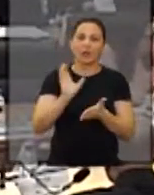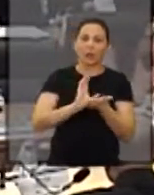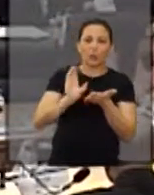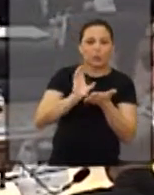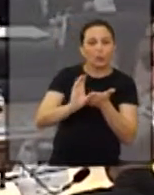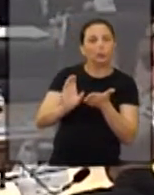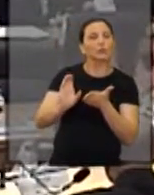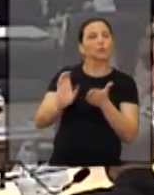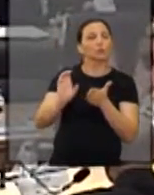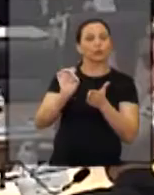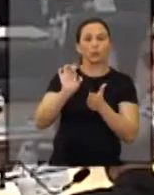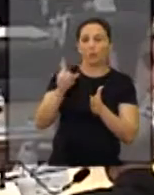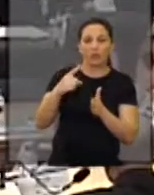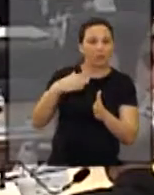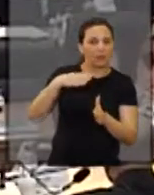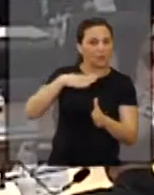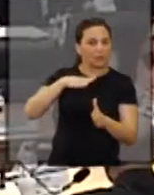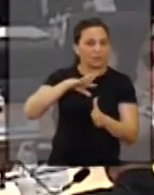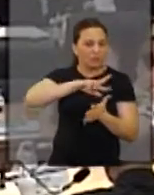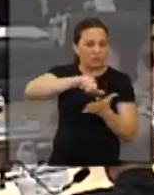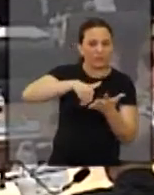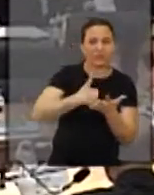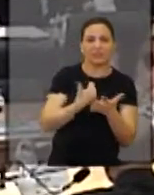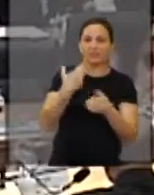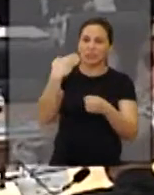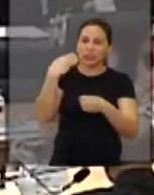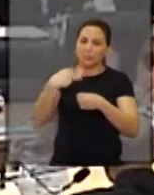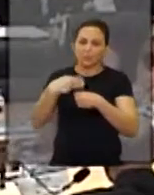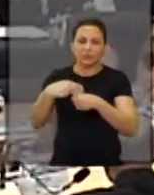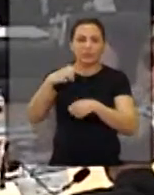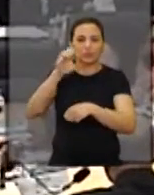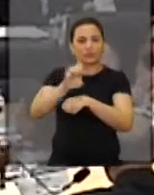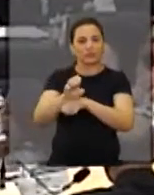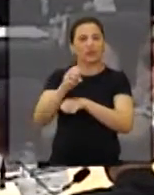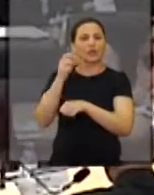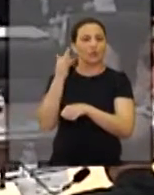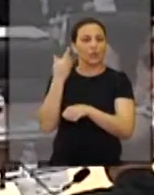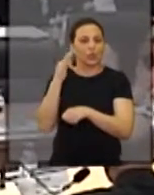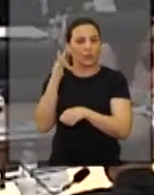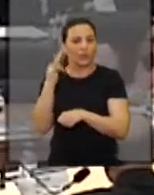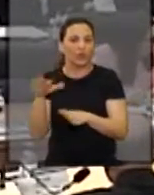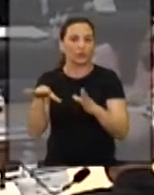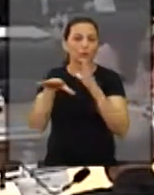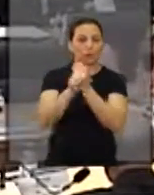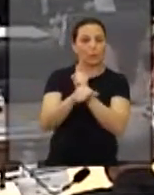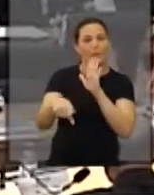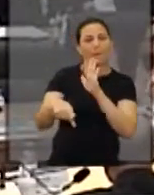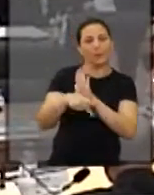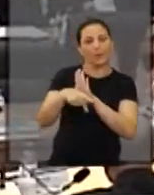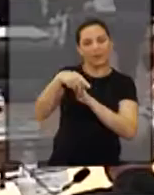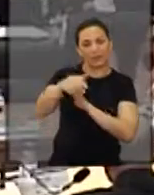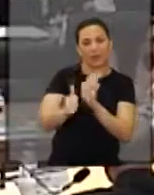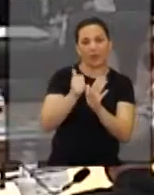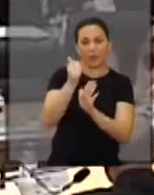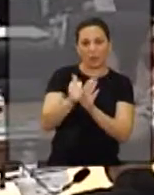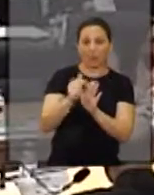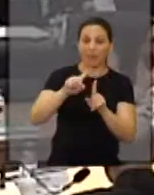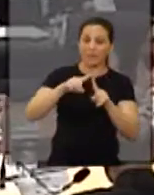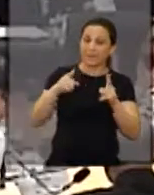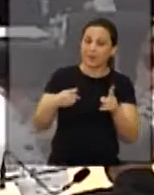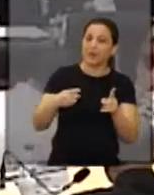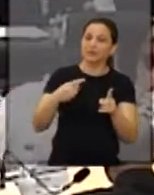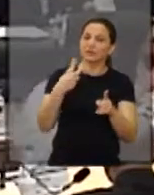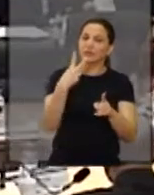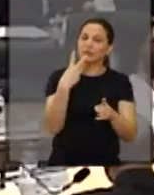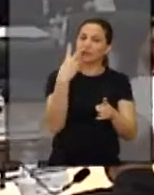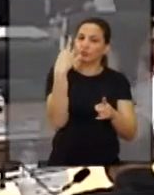depender do município, do Estado e da União, com certeza vem para somar ao nosso município, não aquilo que você falou, não só